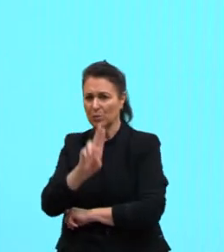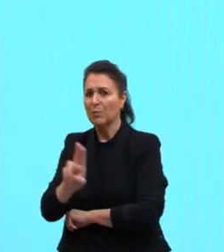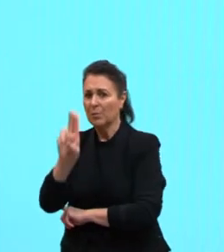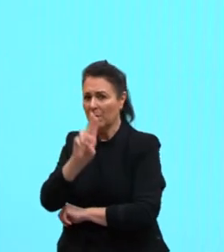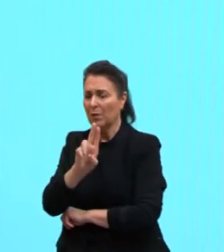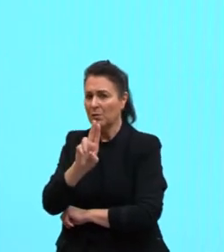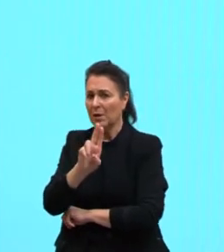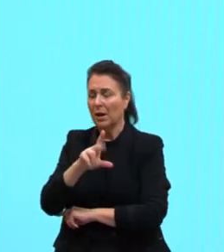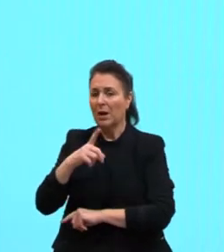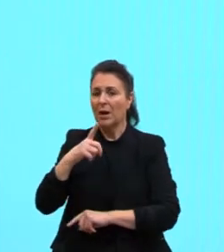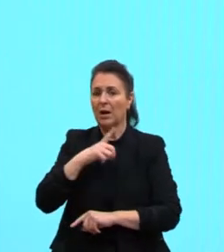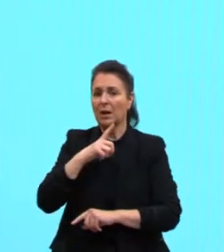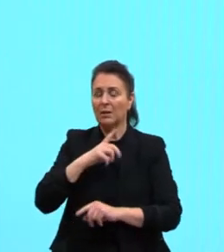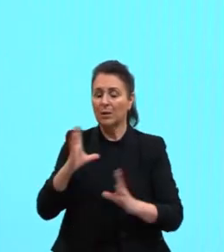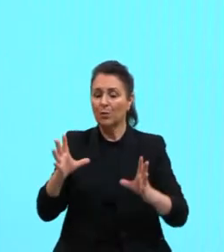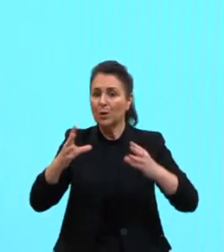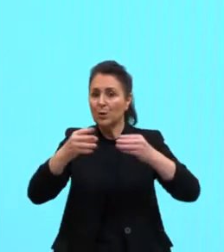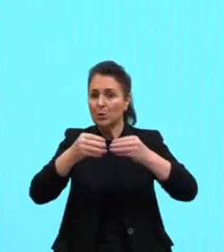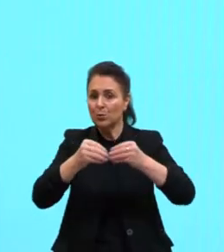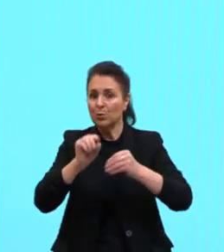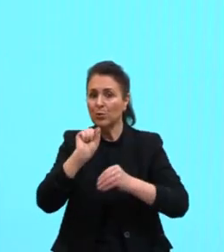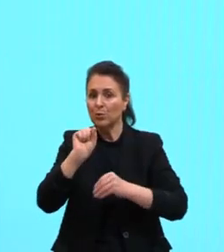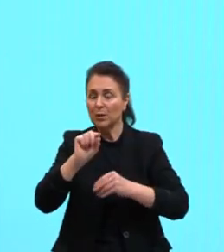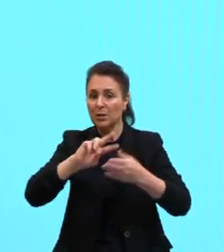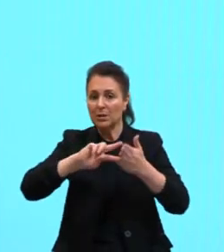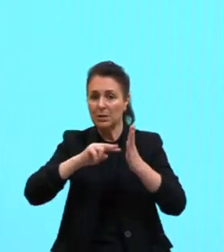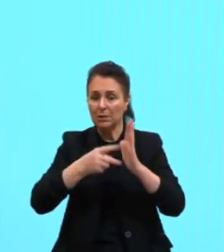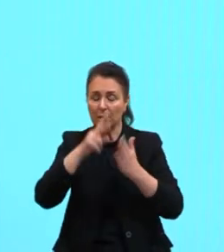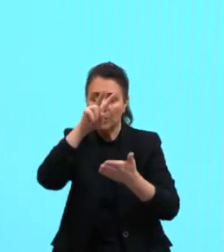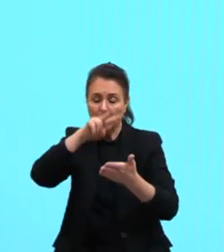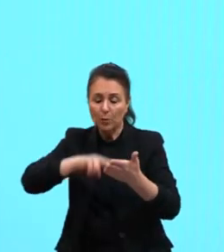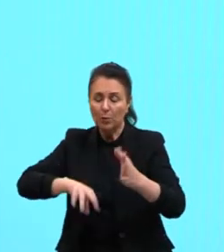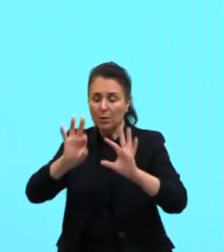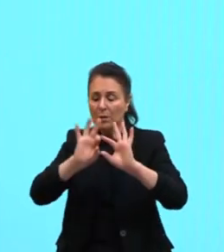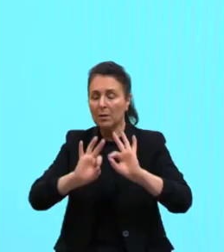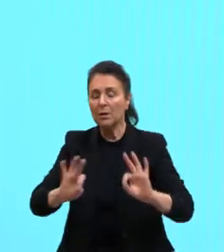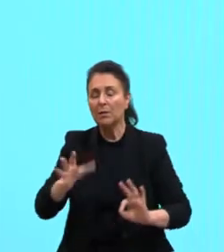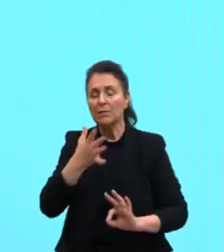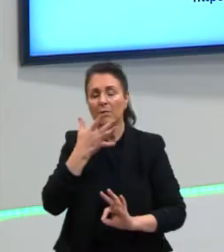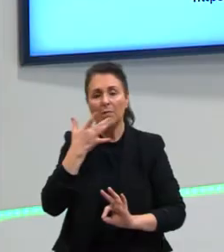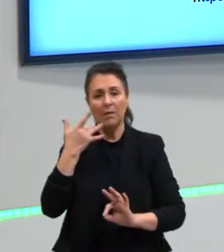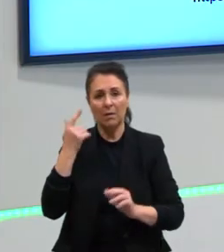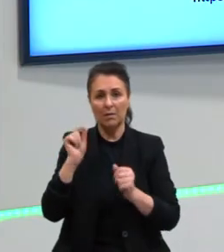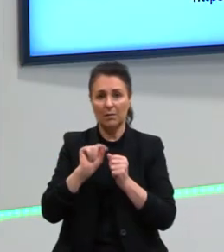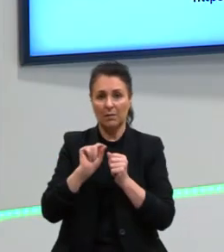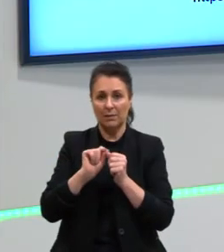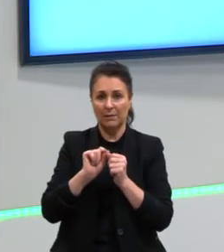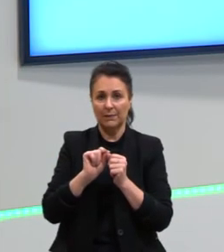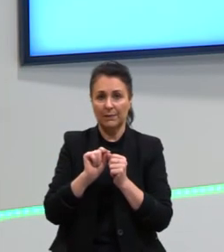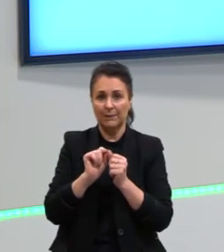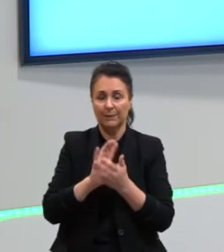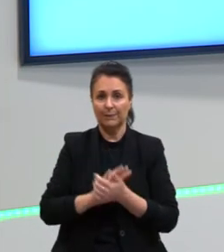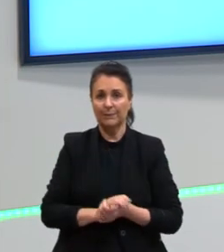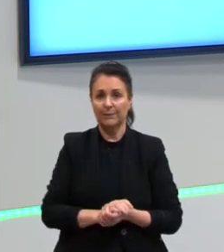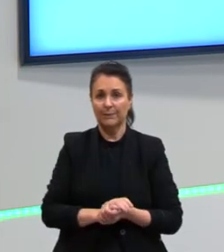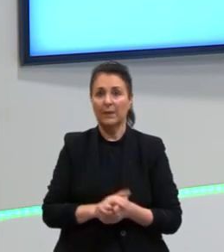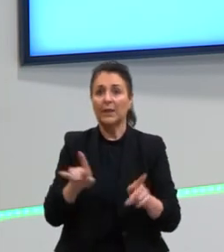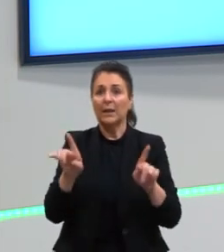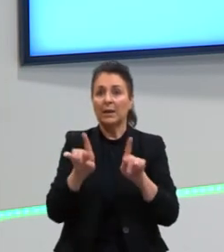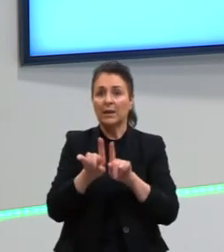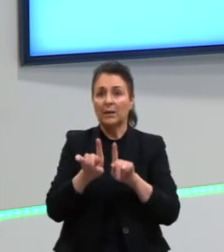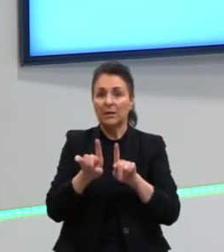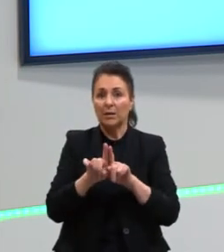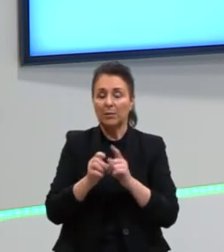ali sintetizando, resumindo o que que é. É uma leitura bem simples, bem fácil para vocês entenderem. E também a